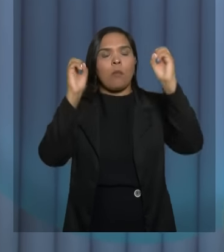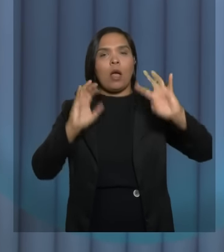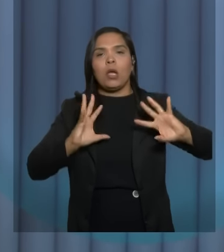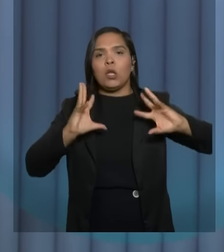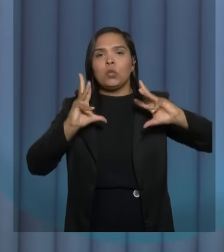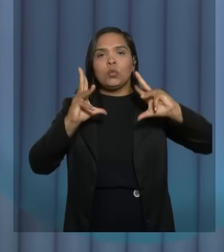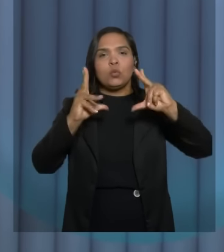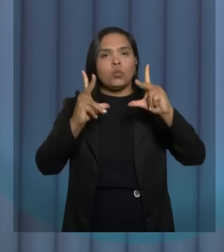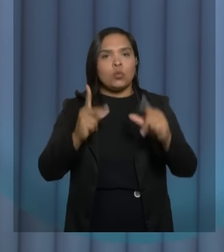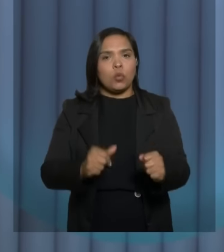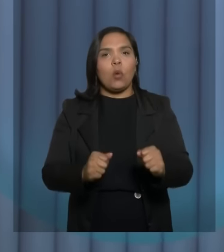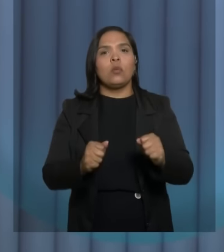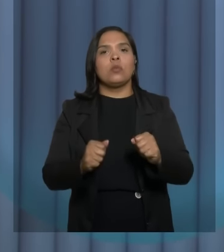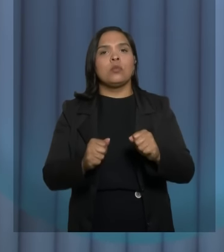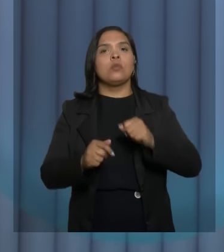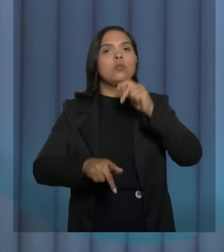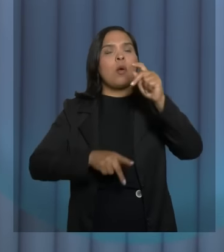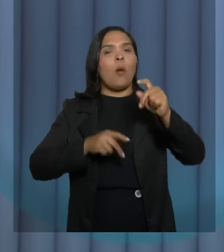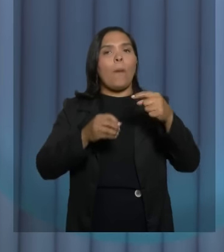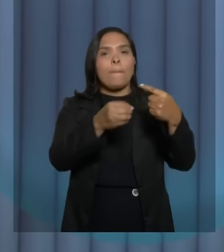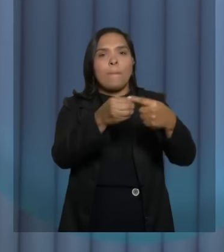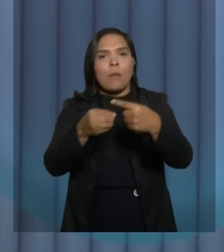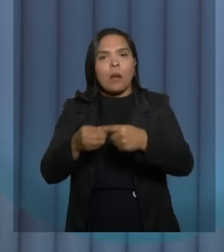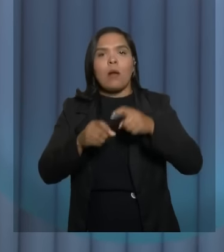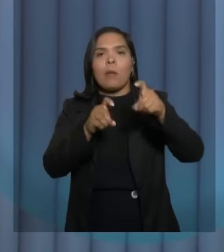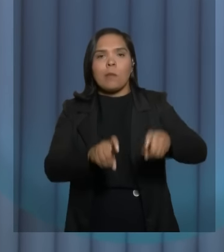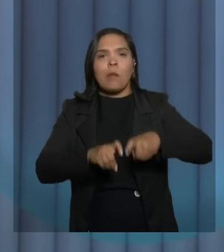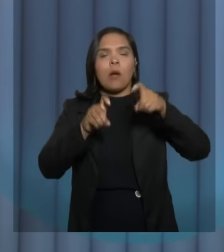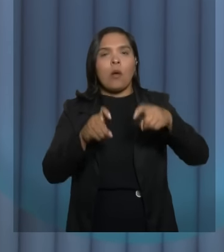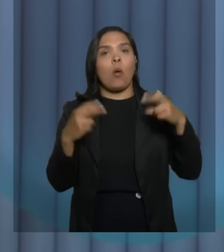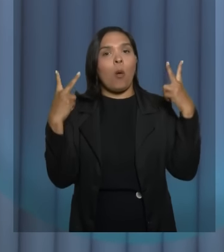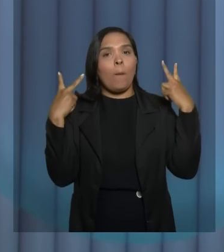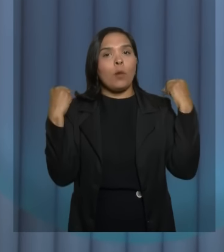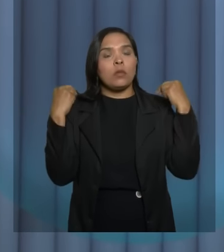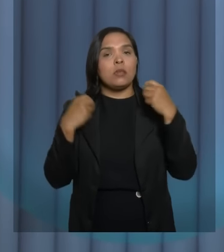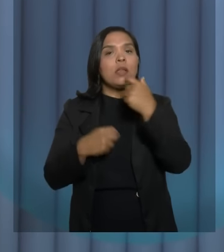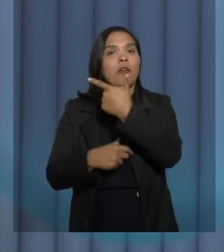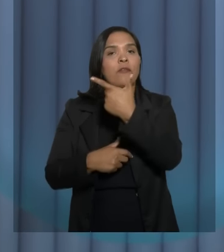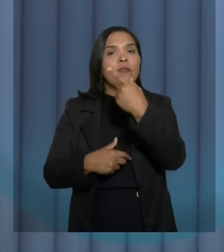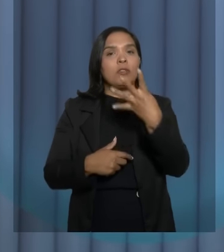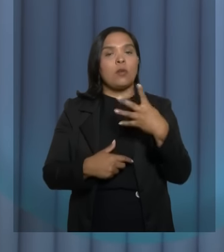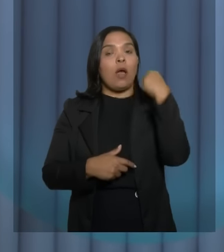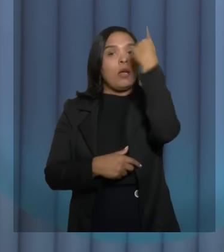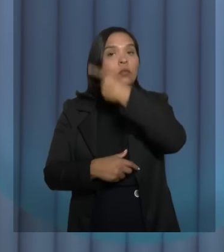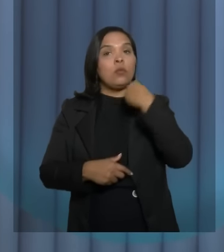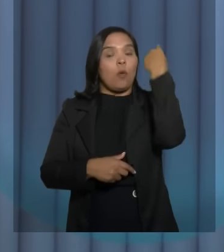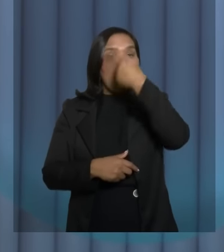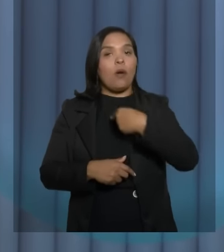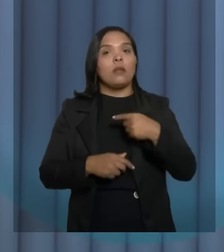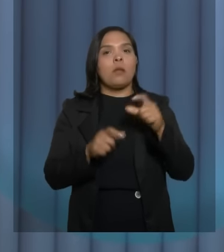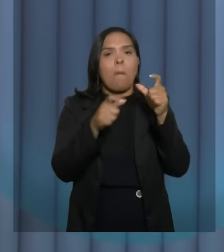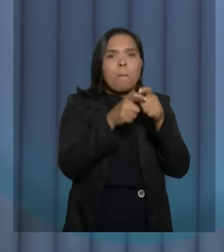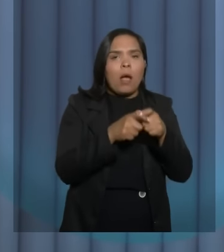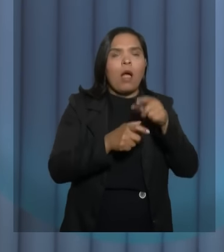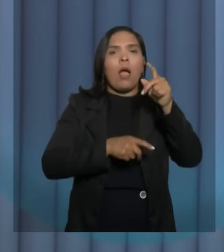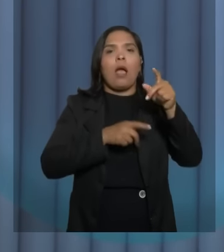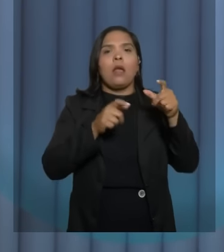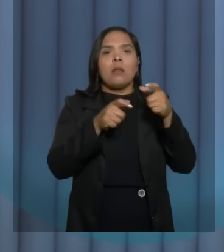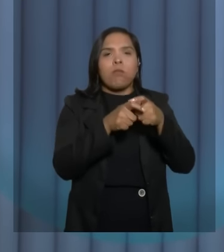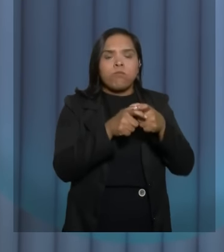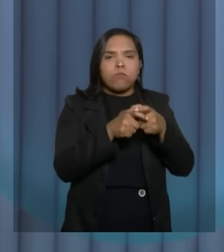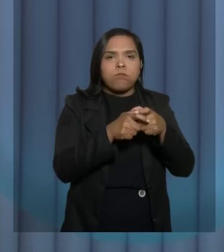distritos e todos os grandes povoados com atendimento com motoristas 24 horas. E naqueles pequenos povoados fazer o que? A